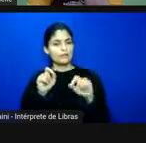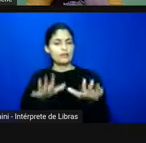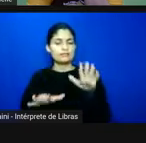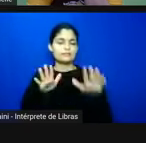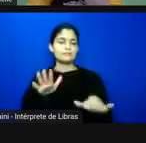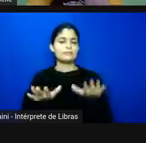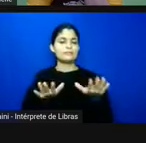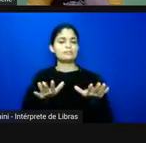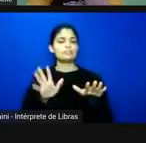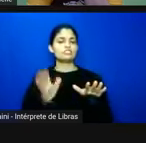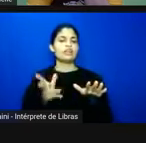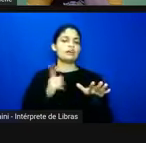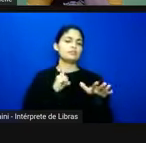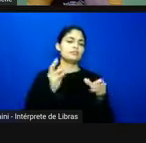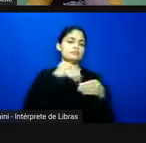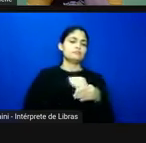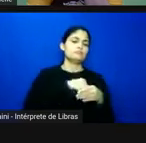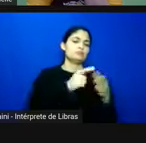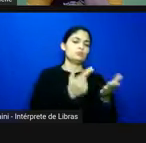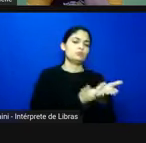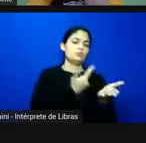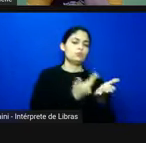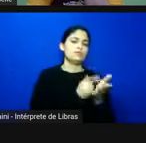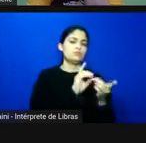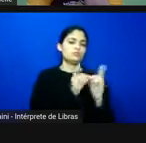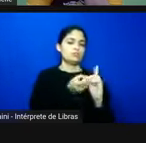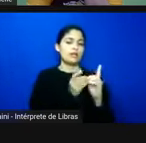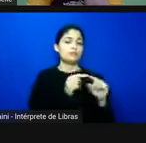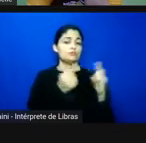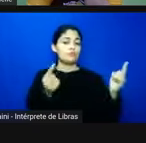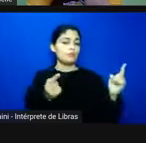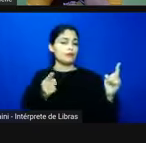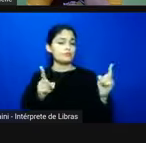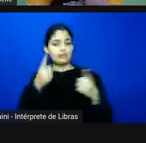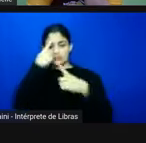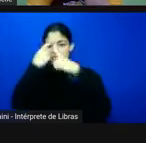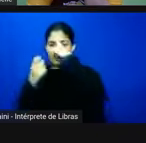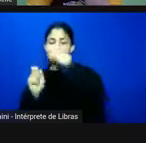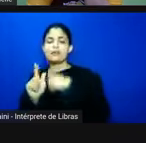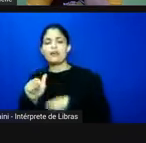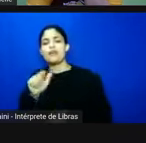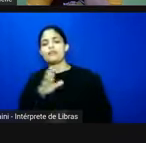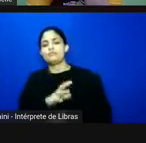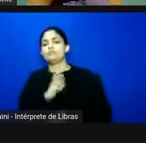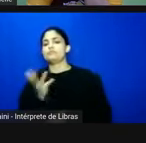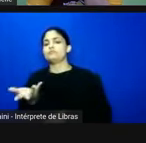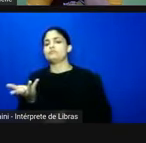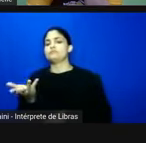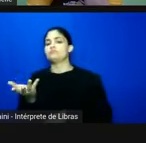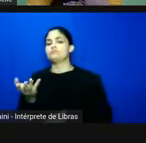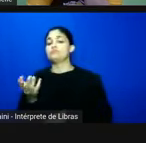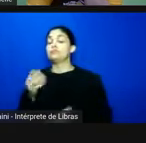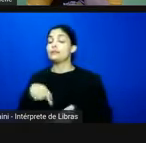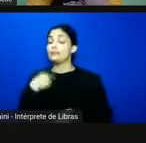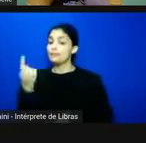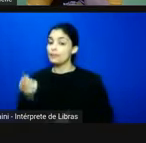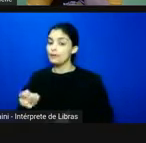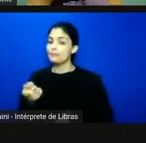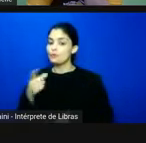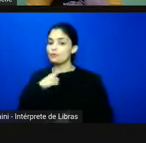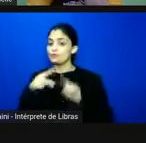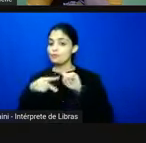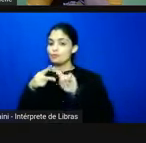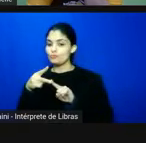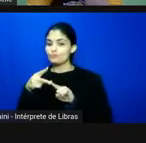sinalizado no livro didático né e aí então a ideia é justamente esta e aí depois de vindo esses dois